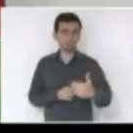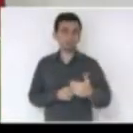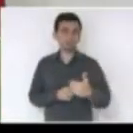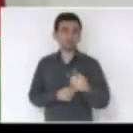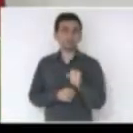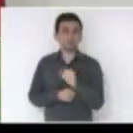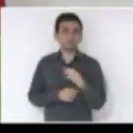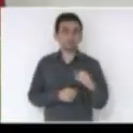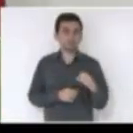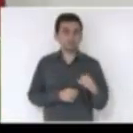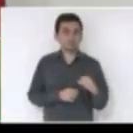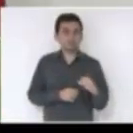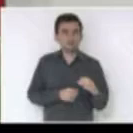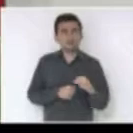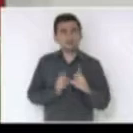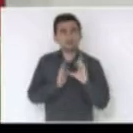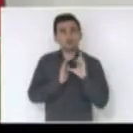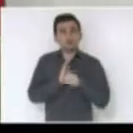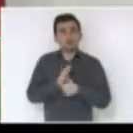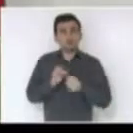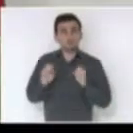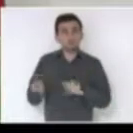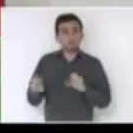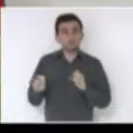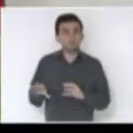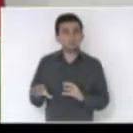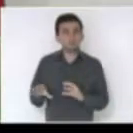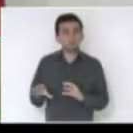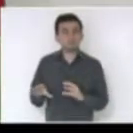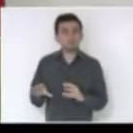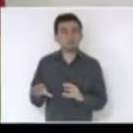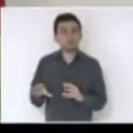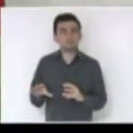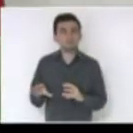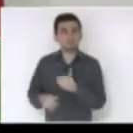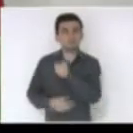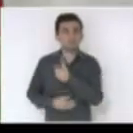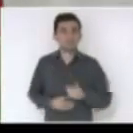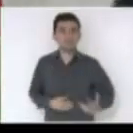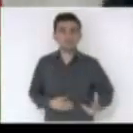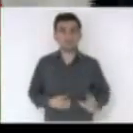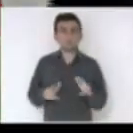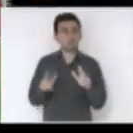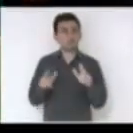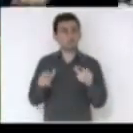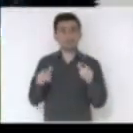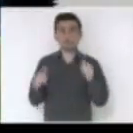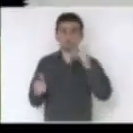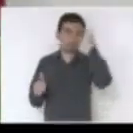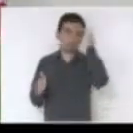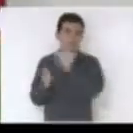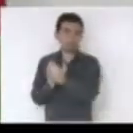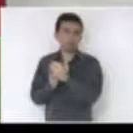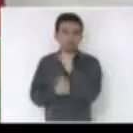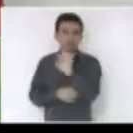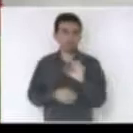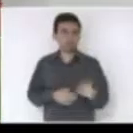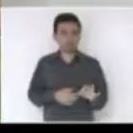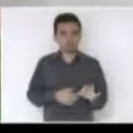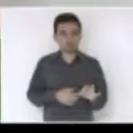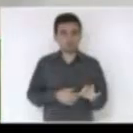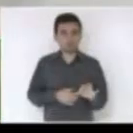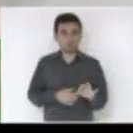Depois, na educação, o governo nunca cumpre o percentual, inclui os inativos,